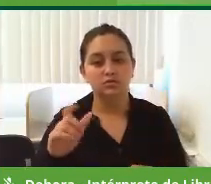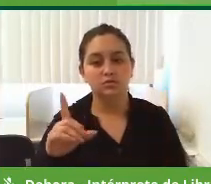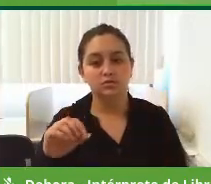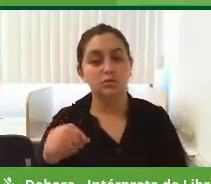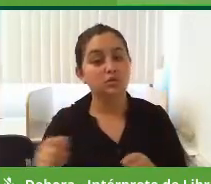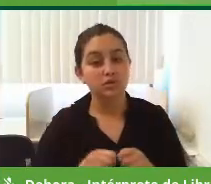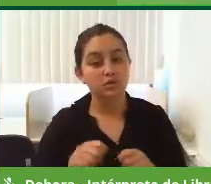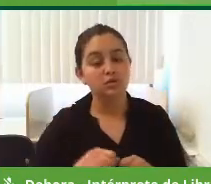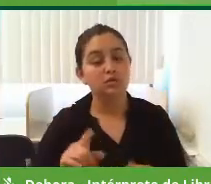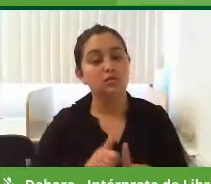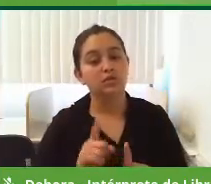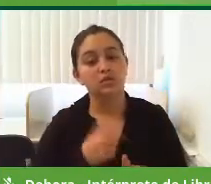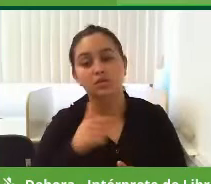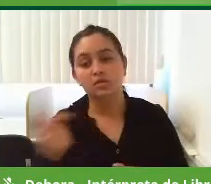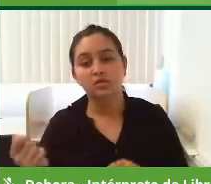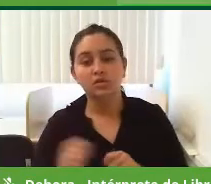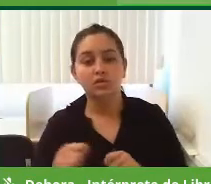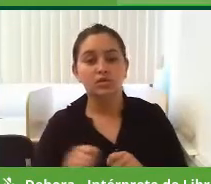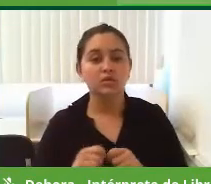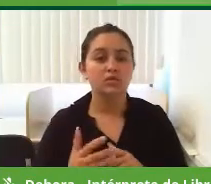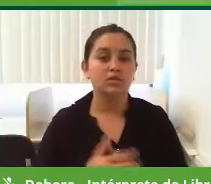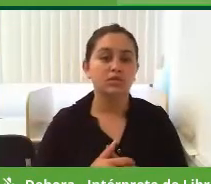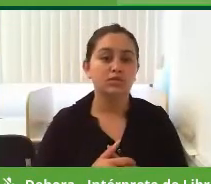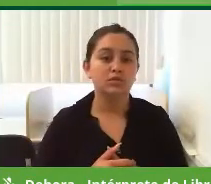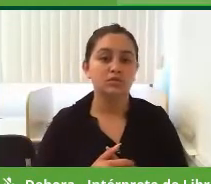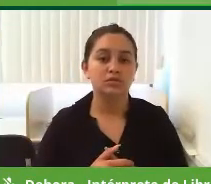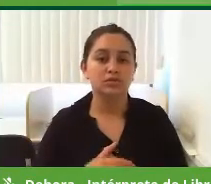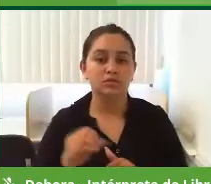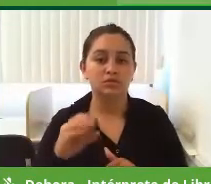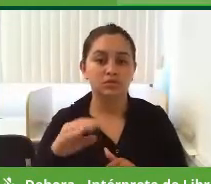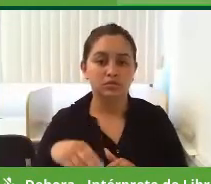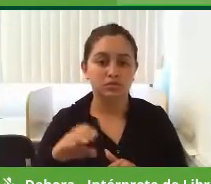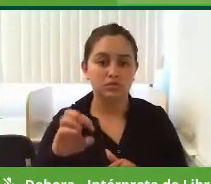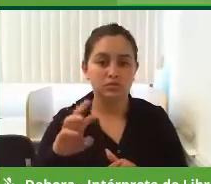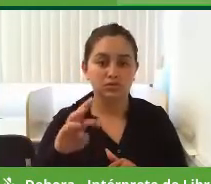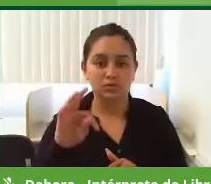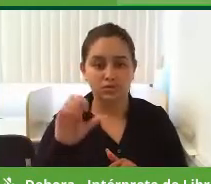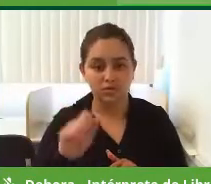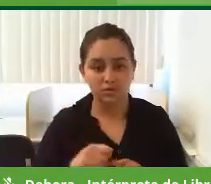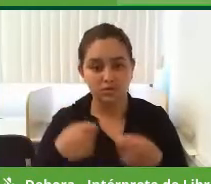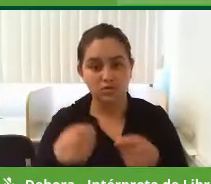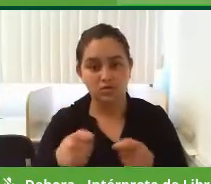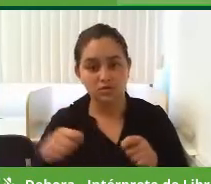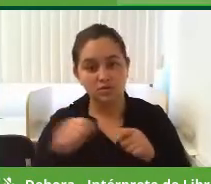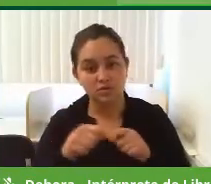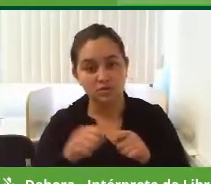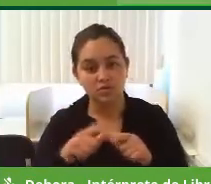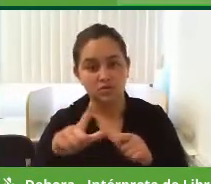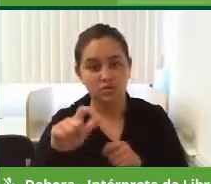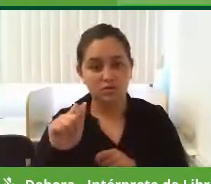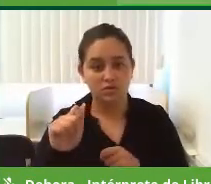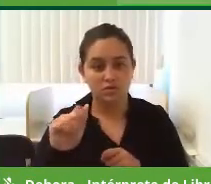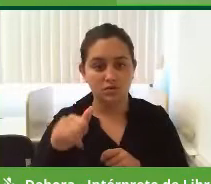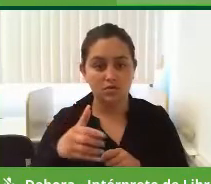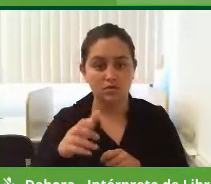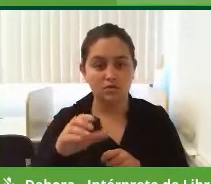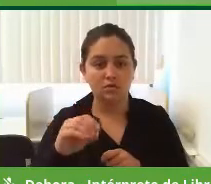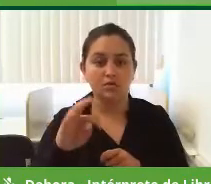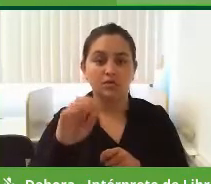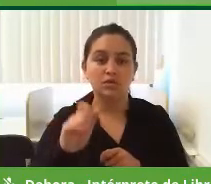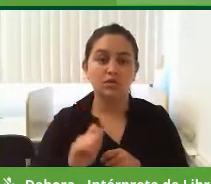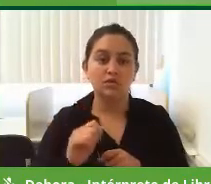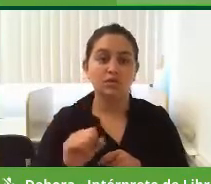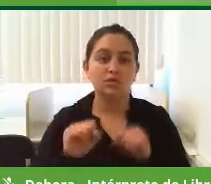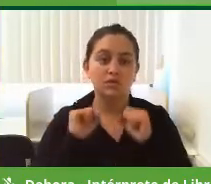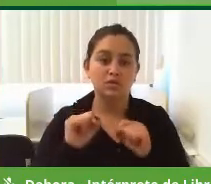fazer na calçada, você não fazer a calçada de concreto, fazer a calçada com lajota, porque você retira o lajota da calçada